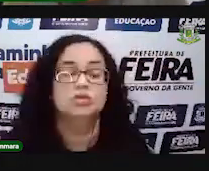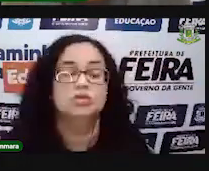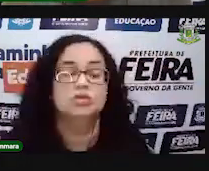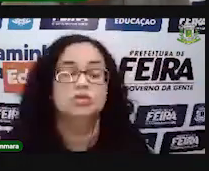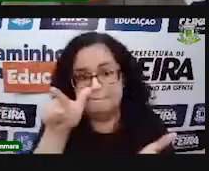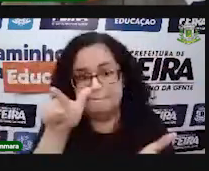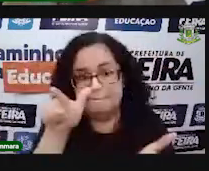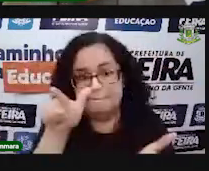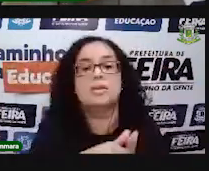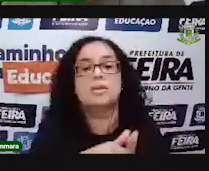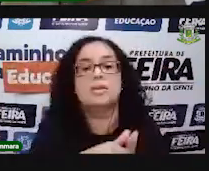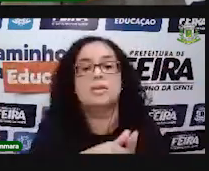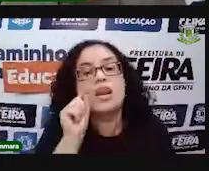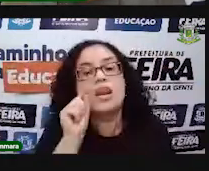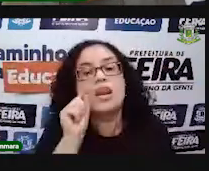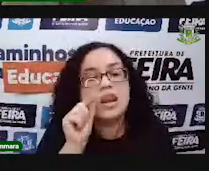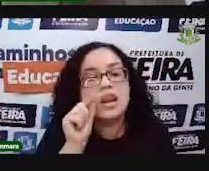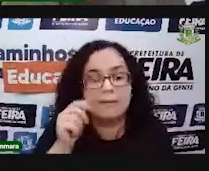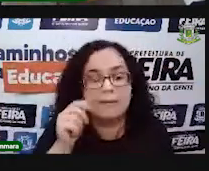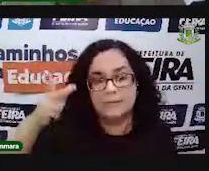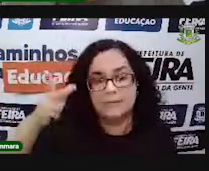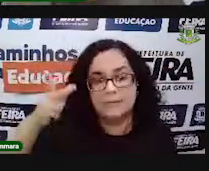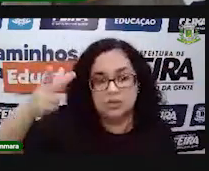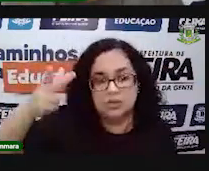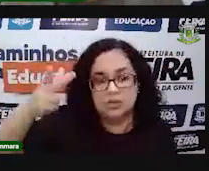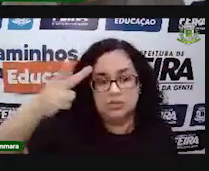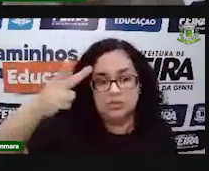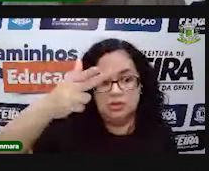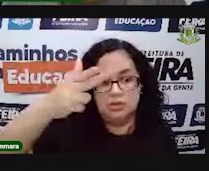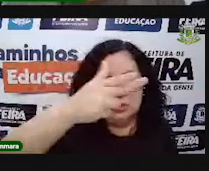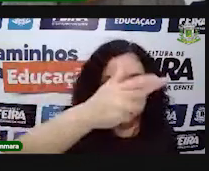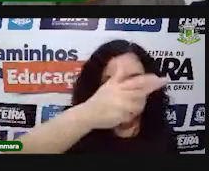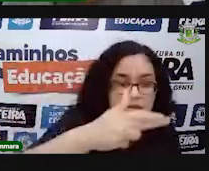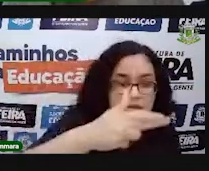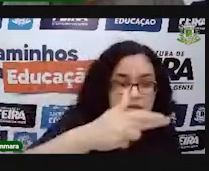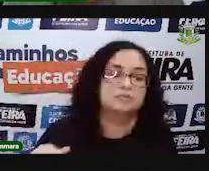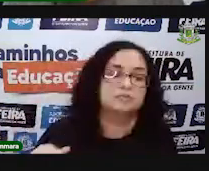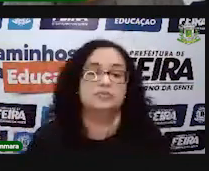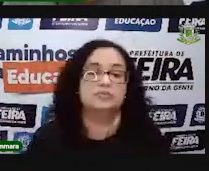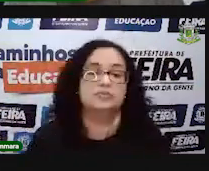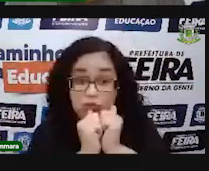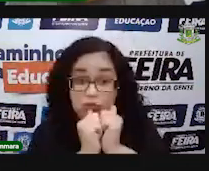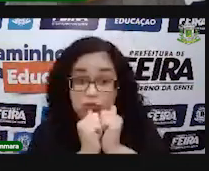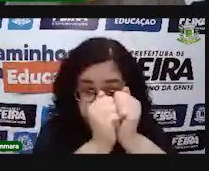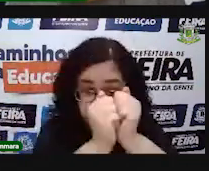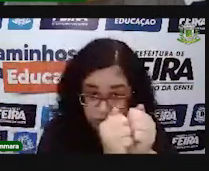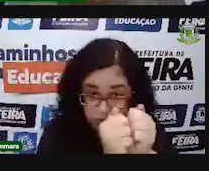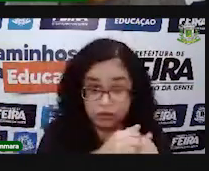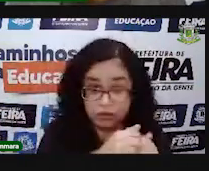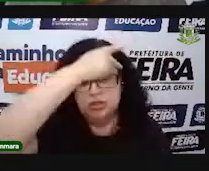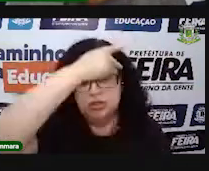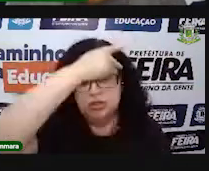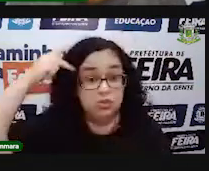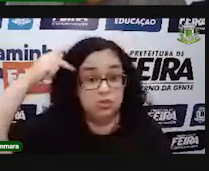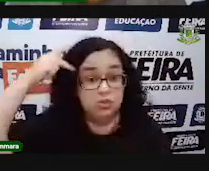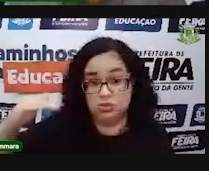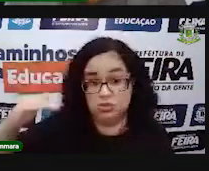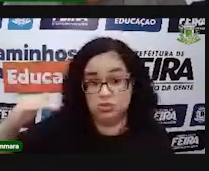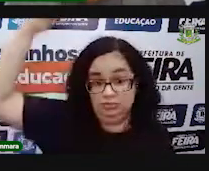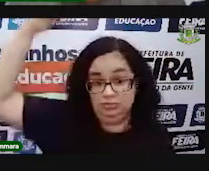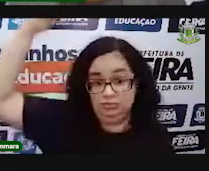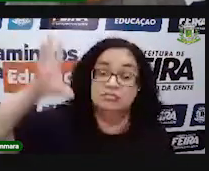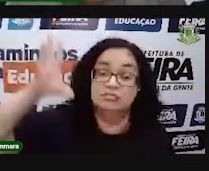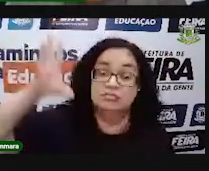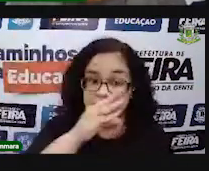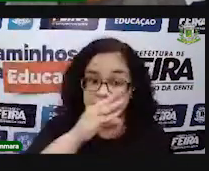problema. Uma cartolina ou qualquer outro tipo de papel, um lápis, uma tesoura sem ponta, tá bom?